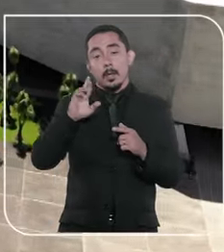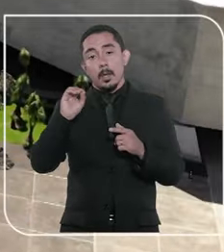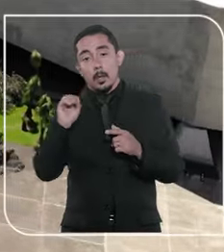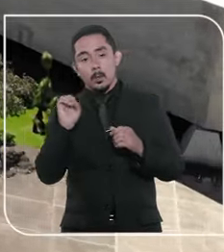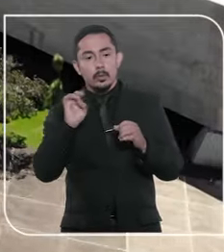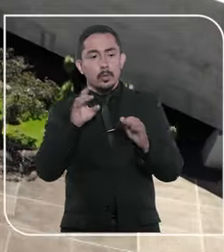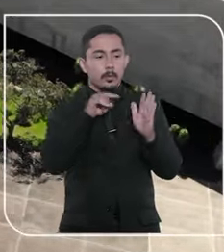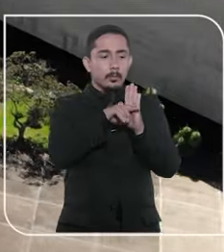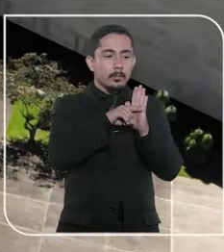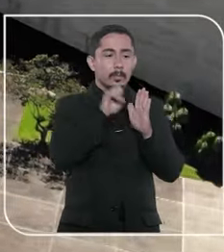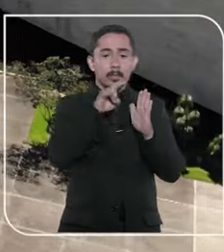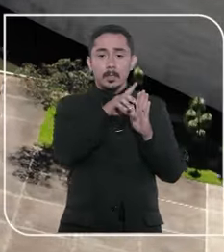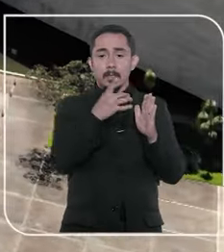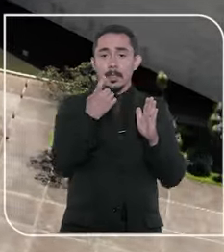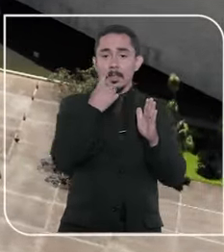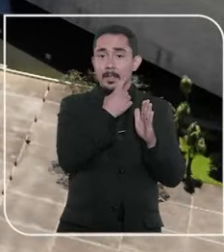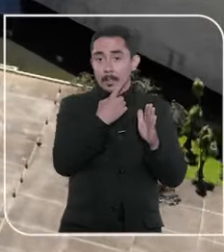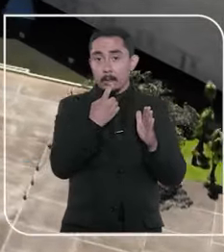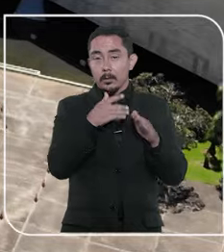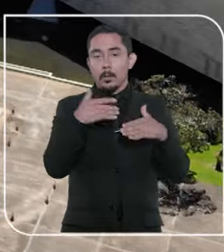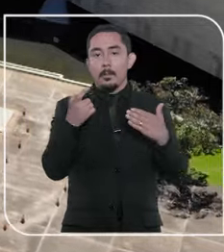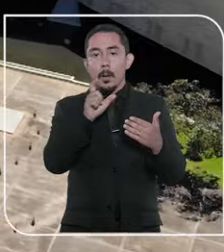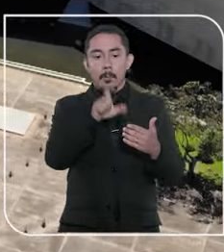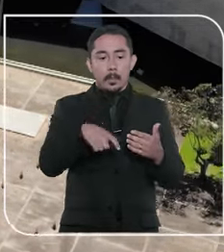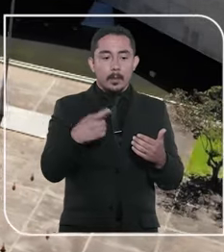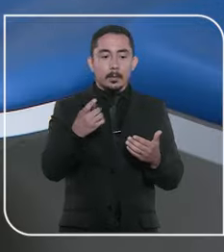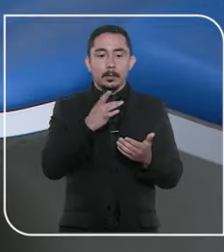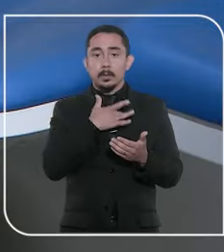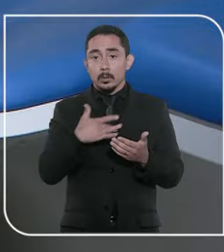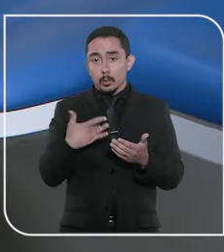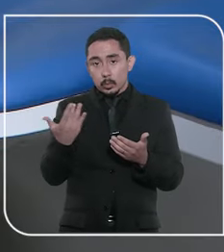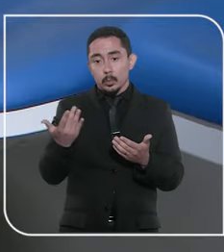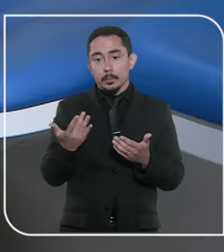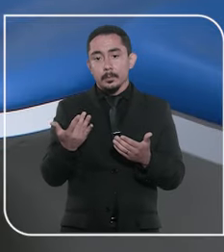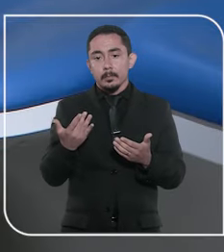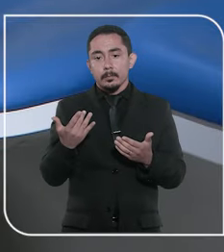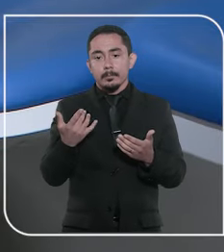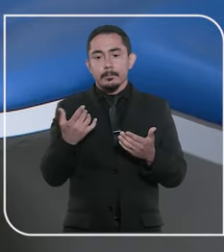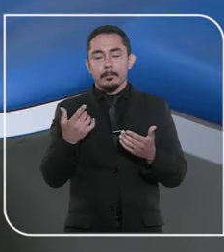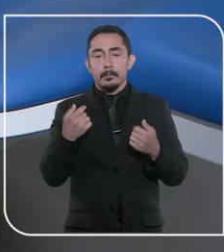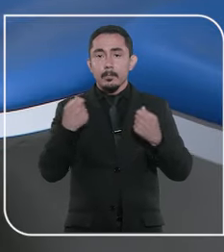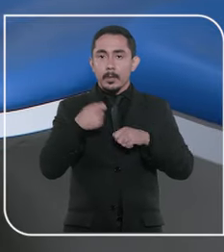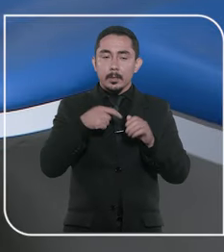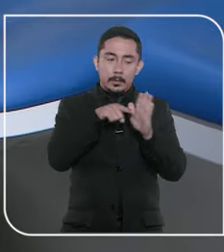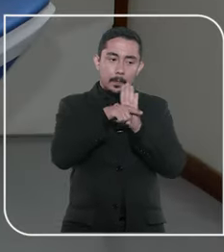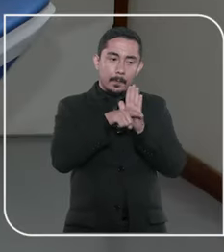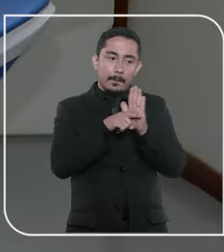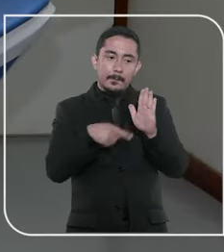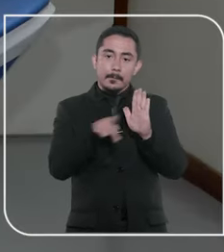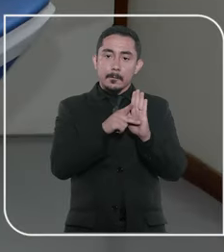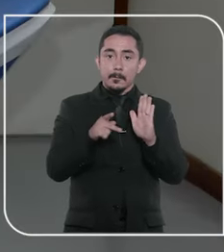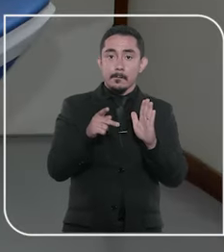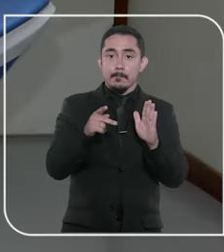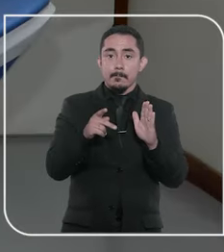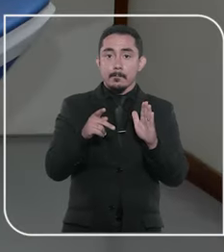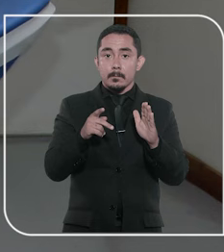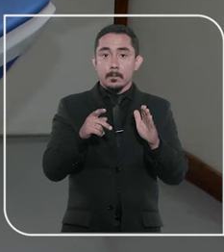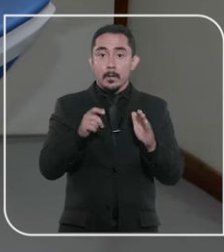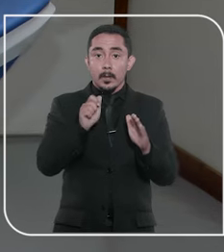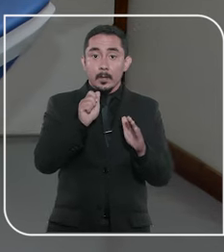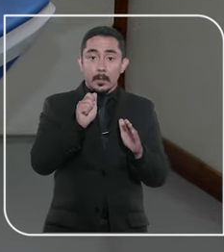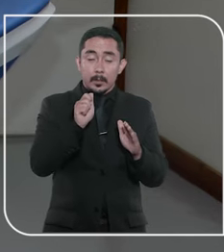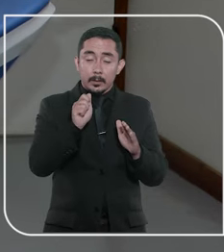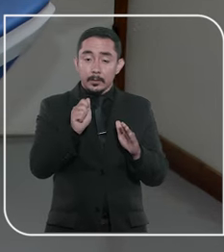CRO só teria competência para fiscalizar a profissão de dentista enquanto as operadoras de planos de saúde estariam sujeitas à